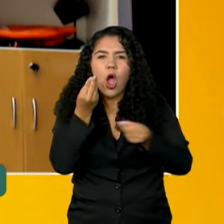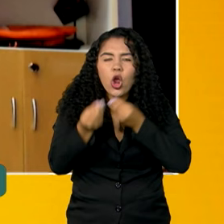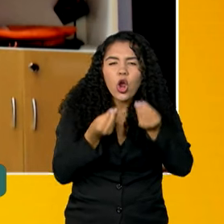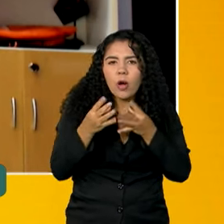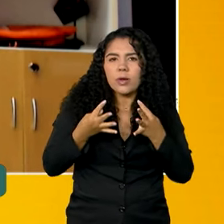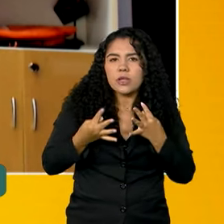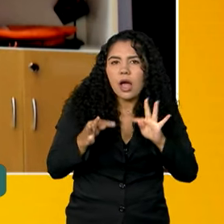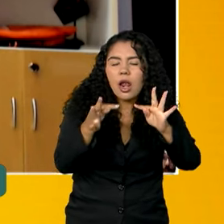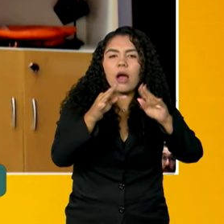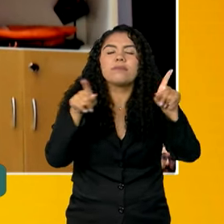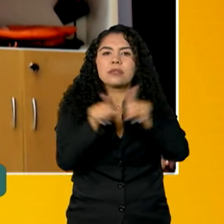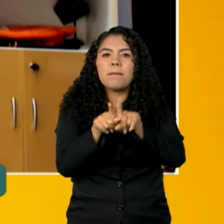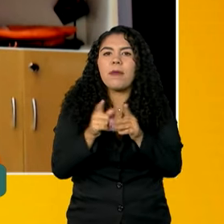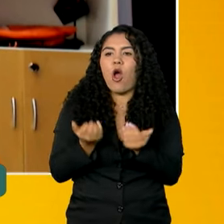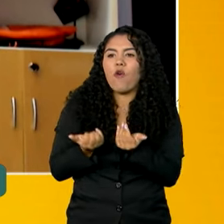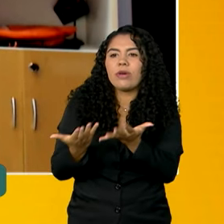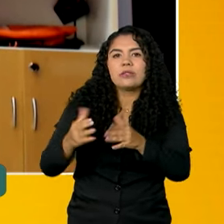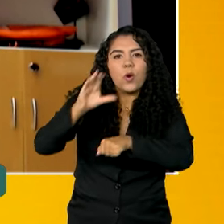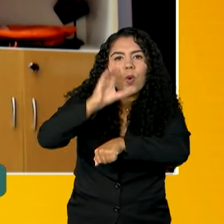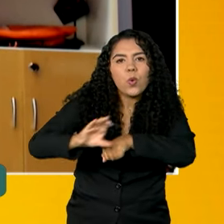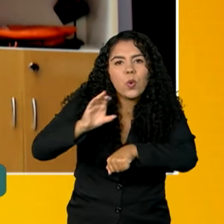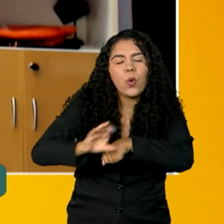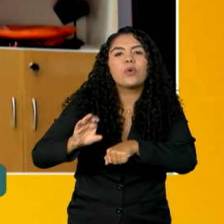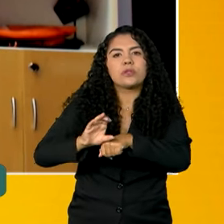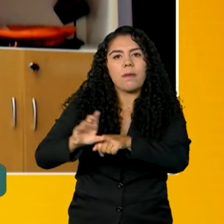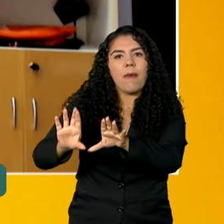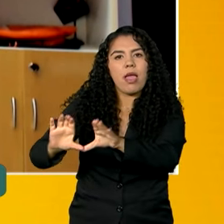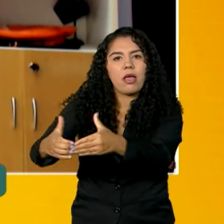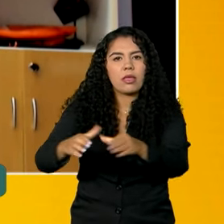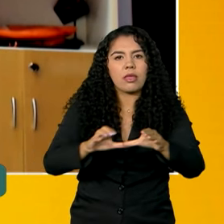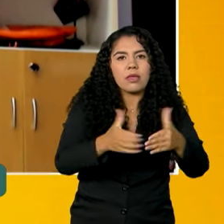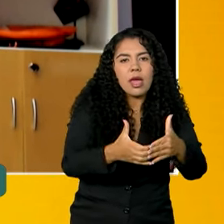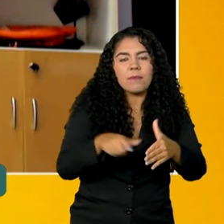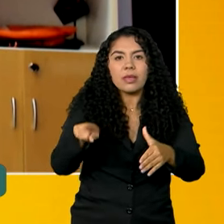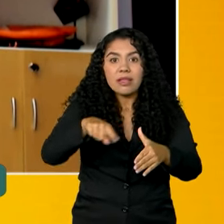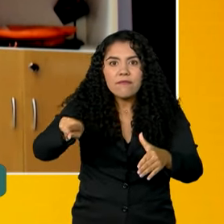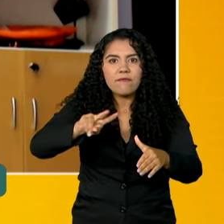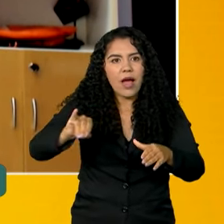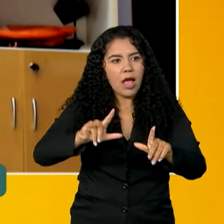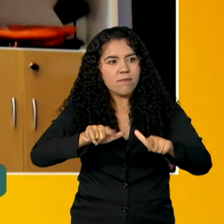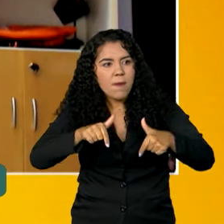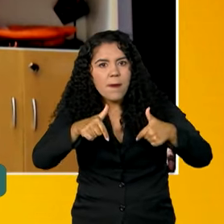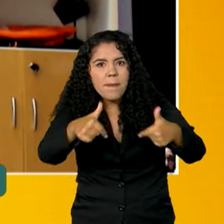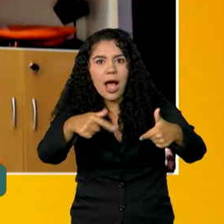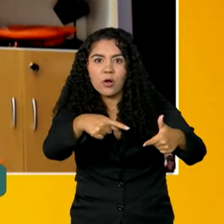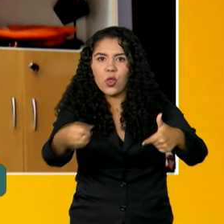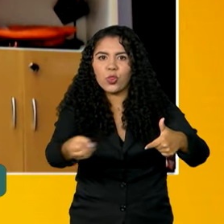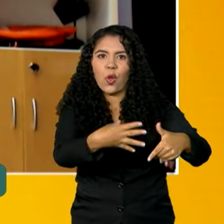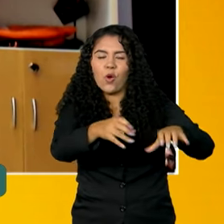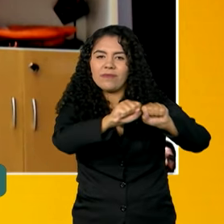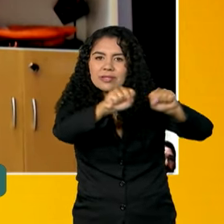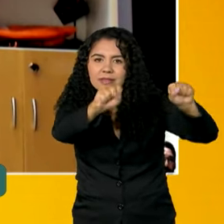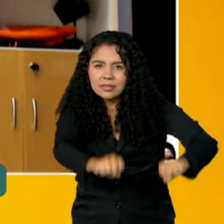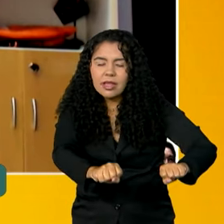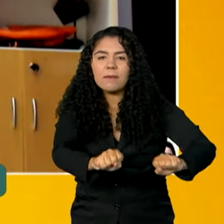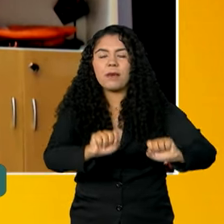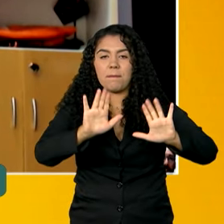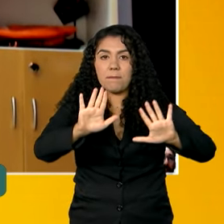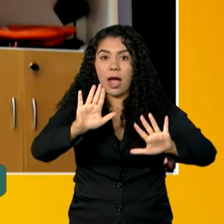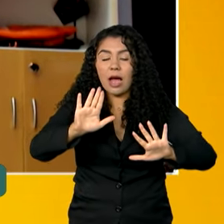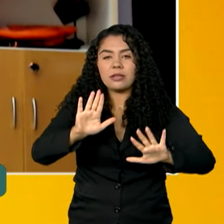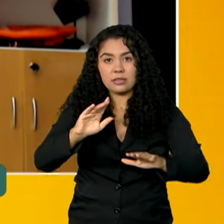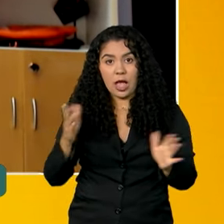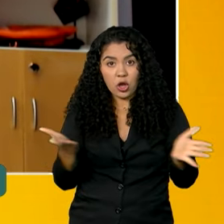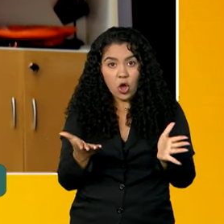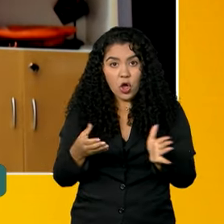civis de estados e de municípios que vão operar essa nova ferramenta. Agora, a partir de ontem, com essa